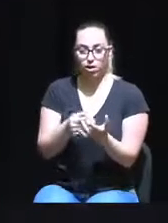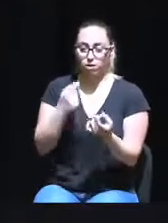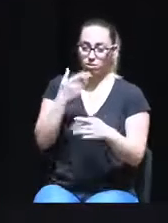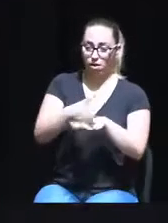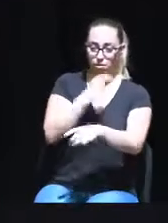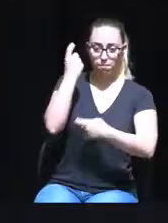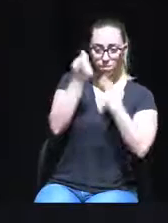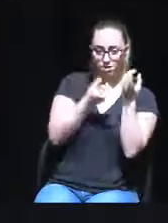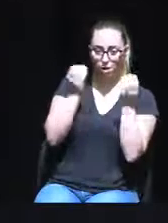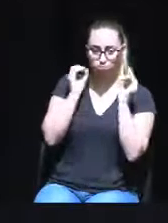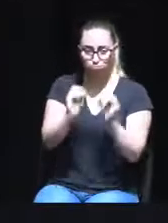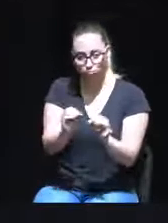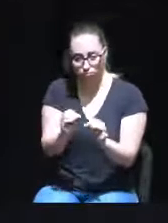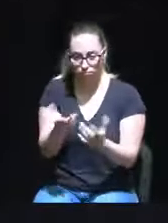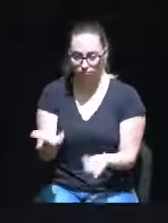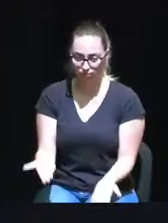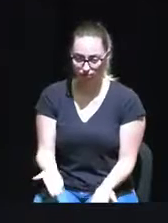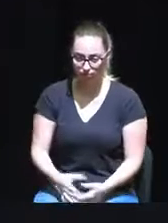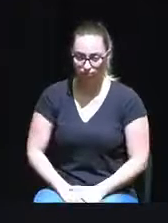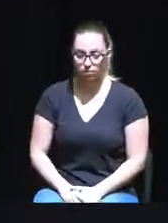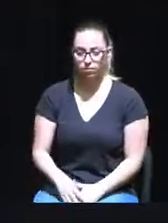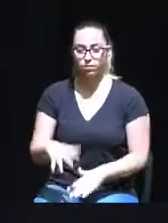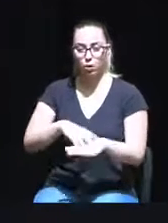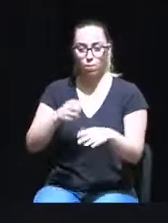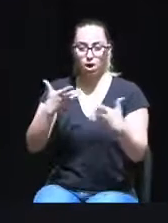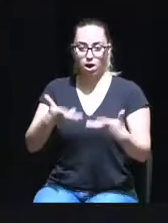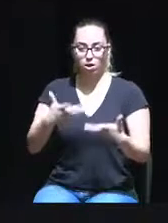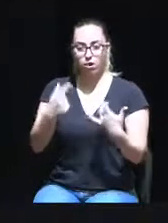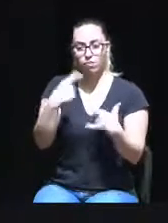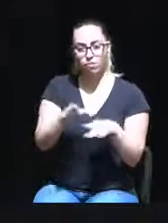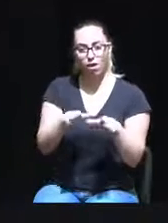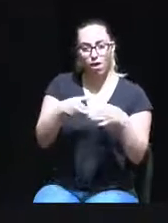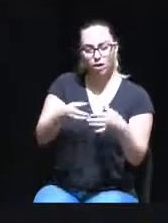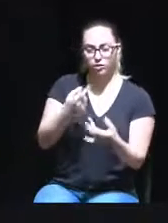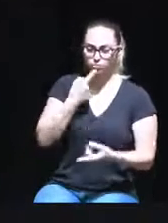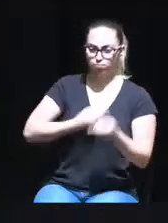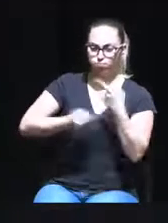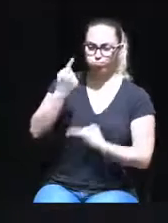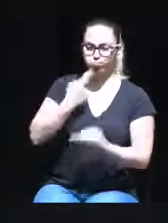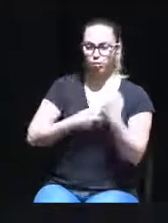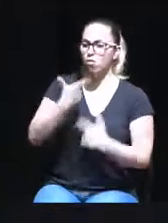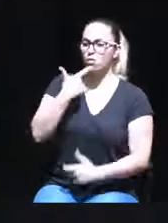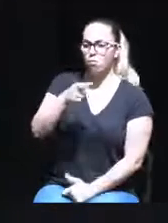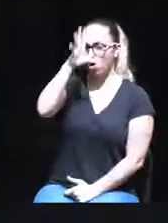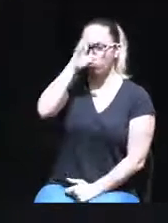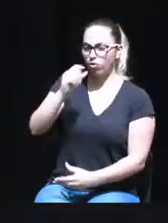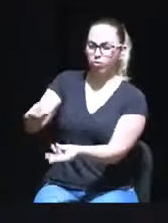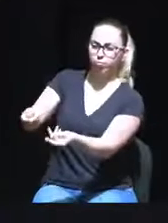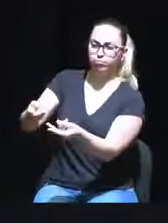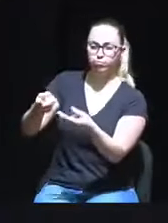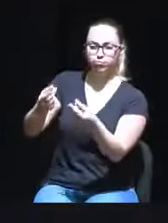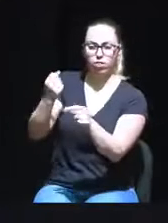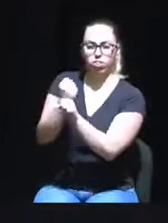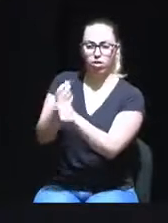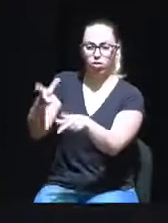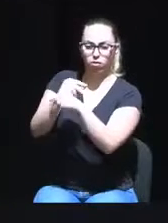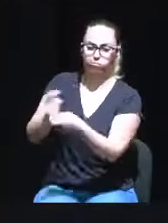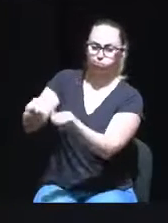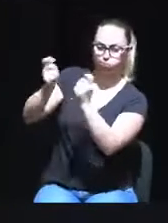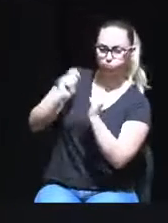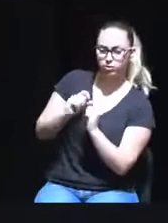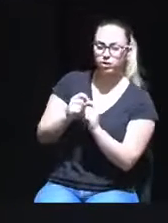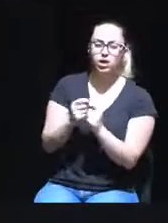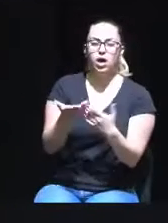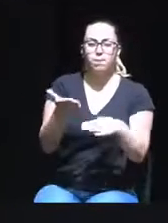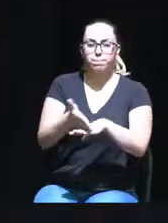ponderação sobre o engolo. Porque apenas agora vem o Executivo protestar que o Estado não pode atribuir ao município novas tarefas sem os